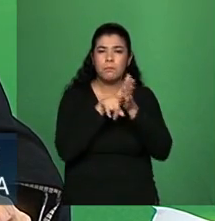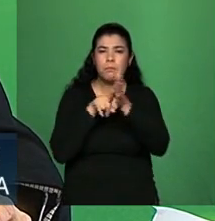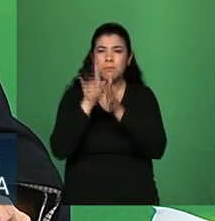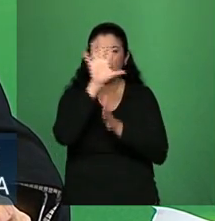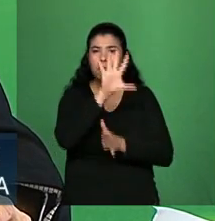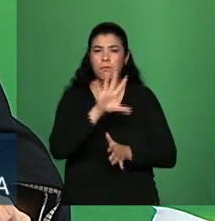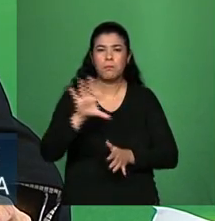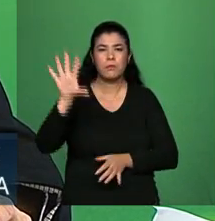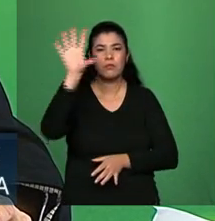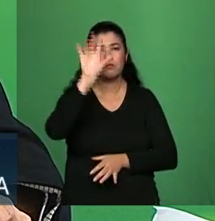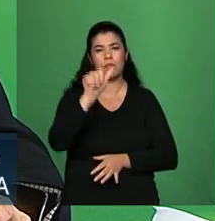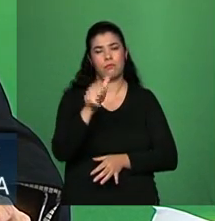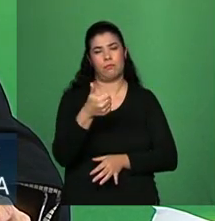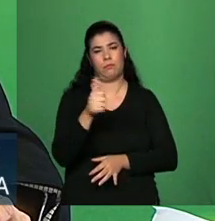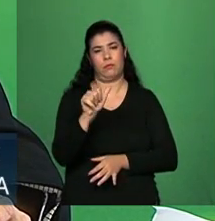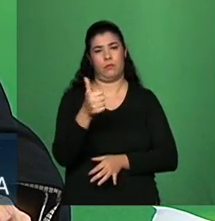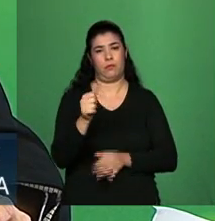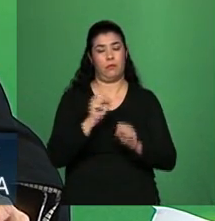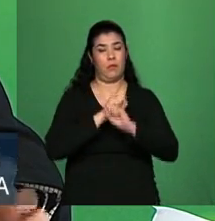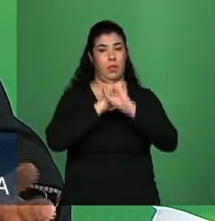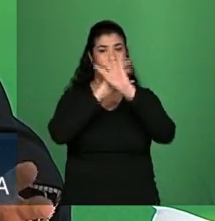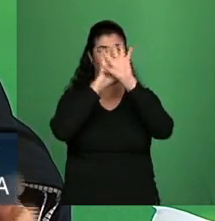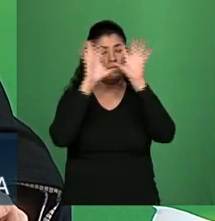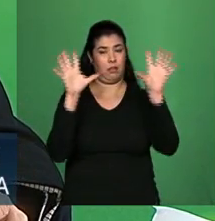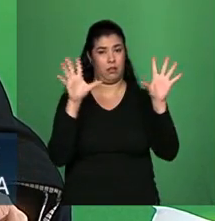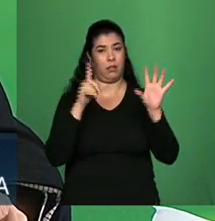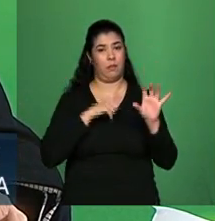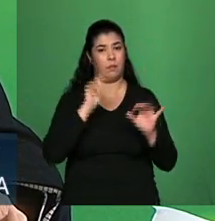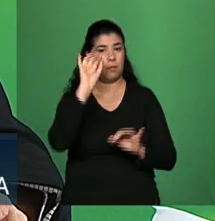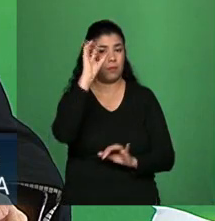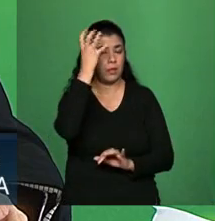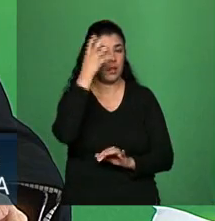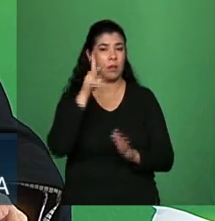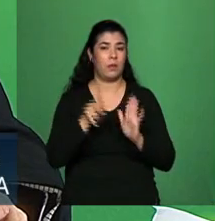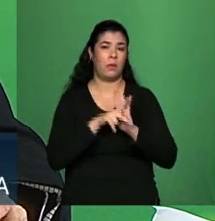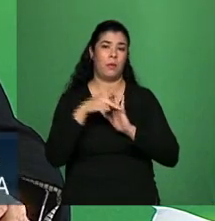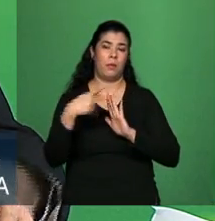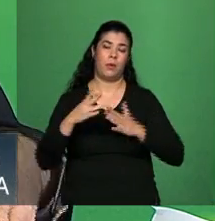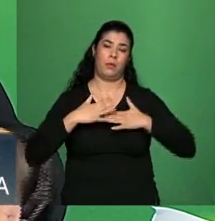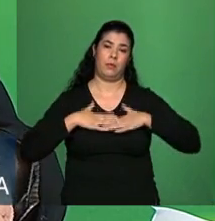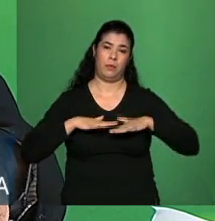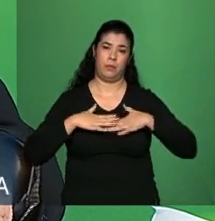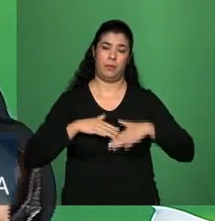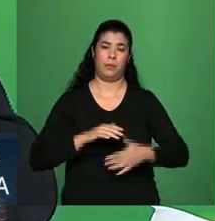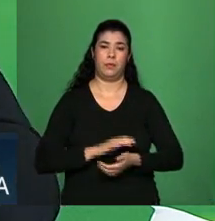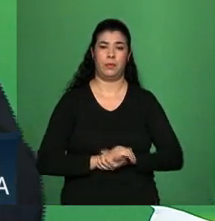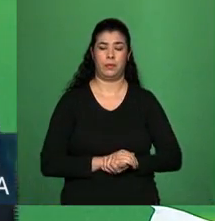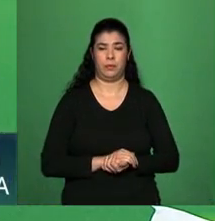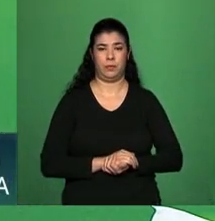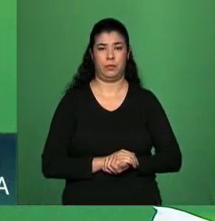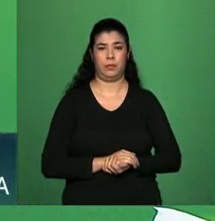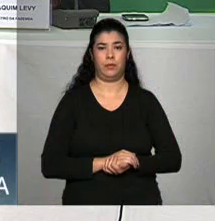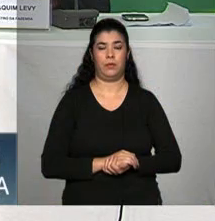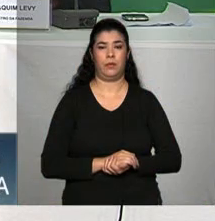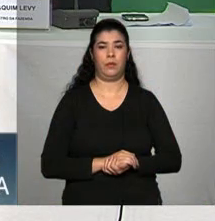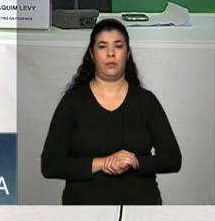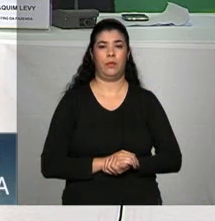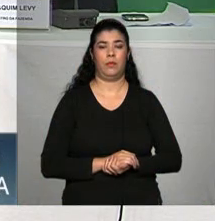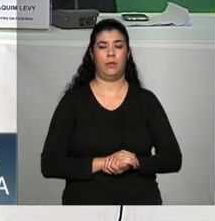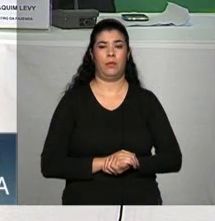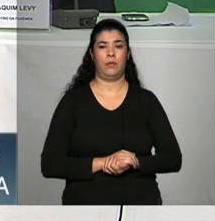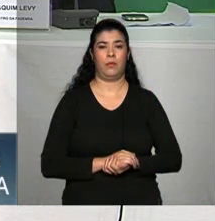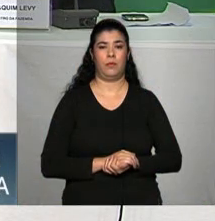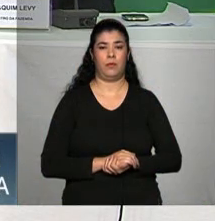estabelecido, super transparente para tomar as suas decisões com tranquilidade. A